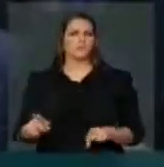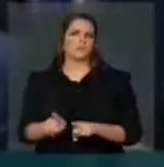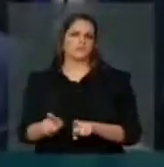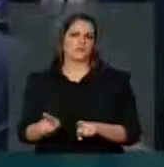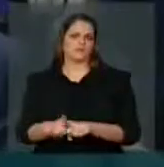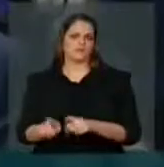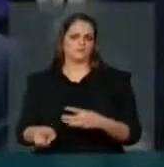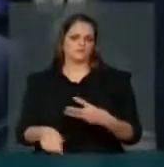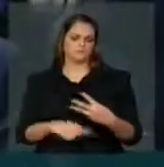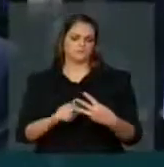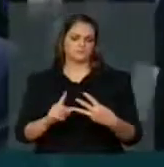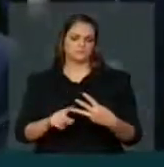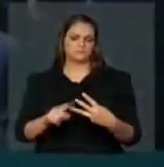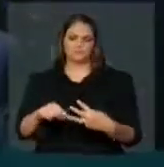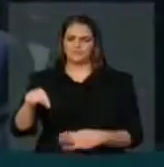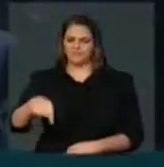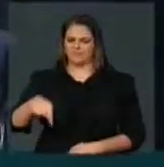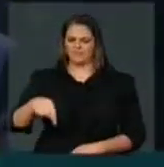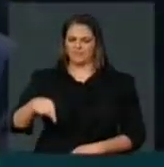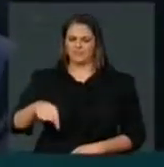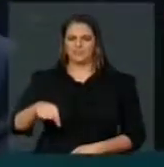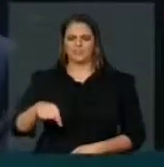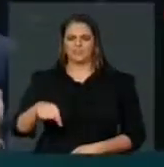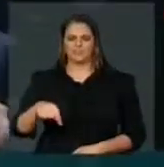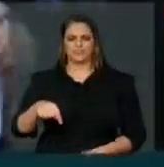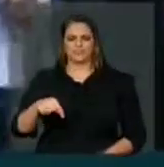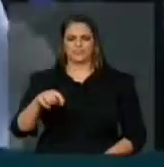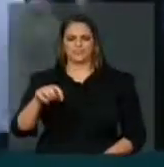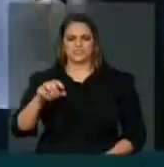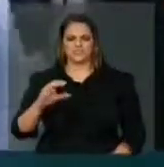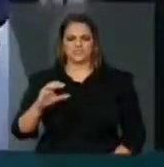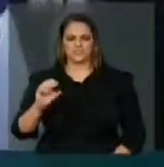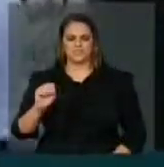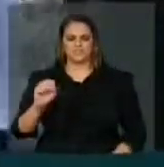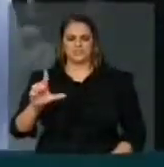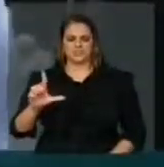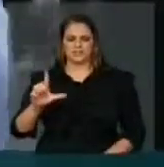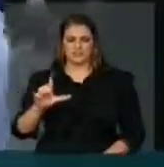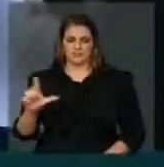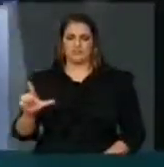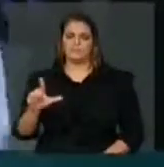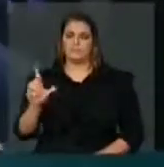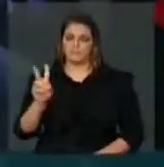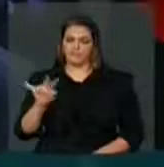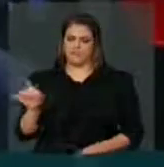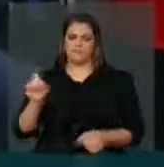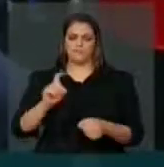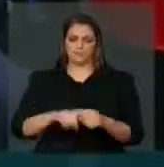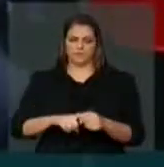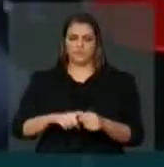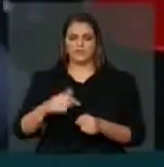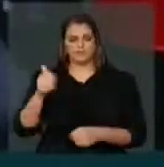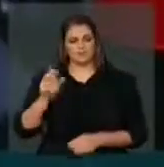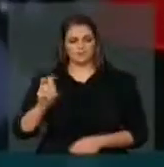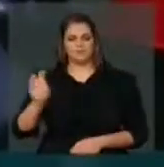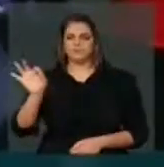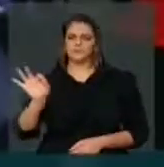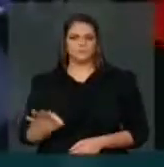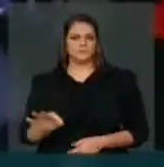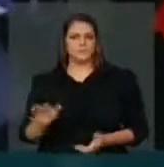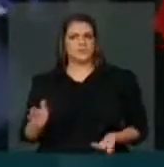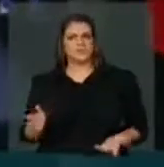o que ocorre aqui é que a CSLL vai voltar em 2019 a ser 15%. Então já